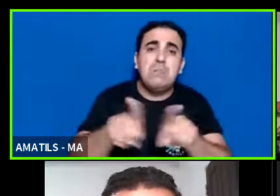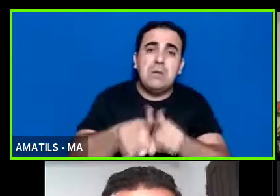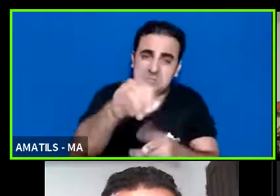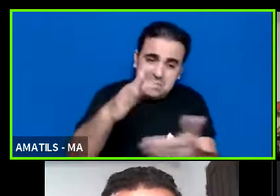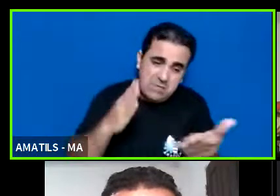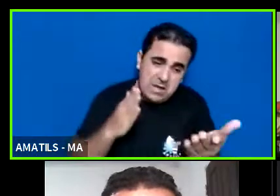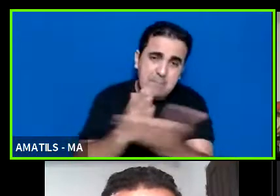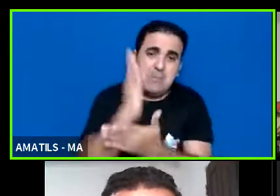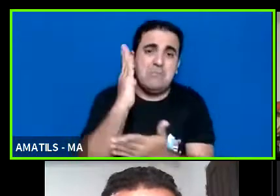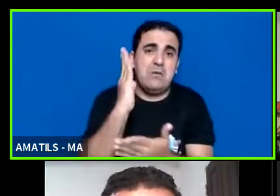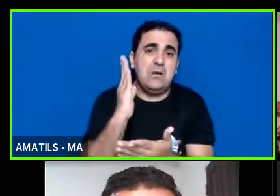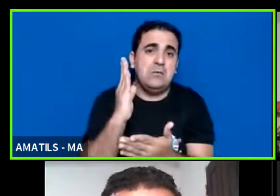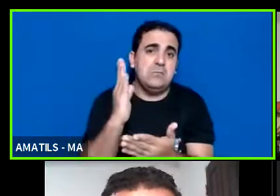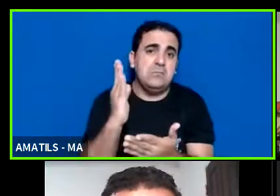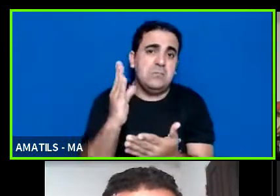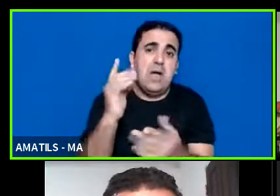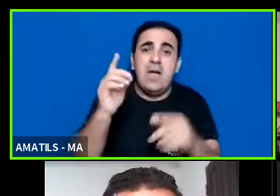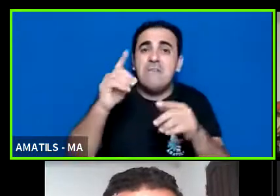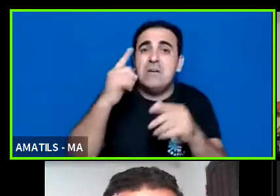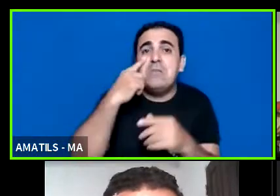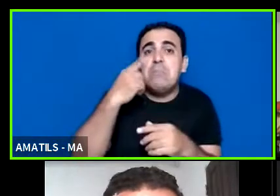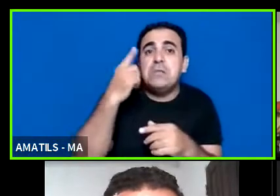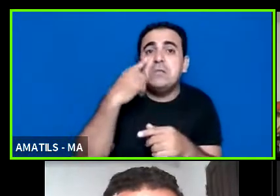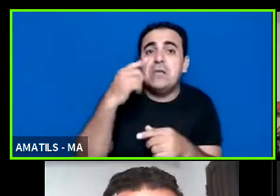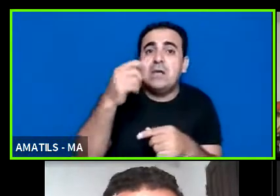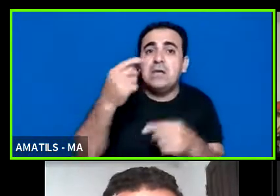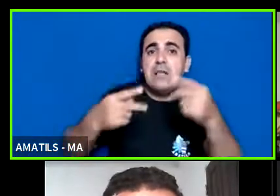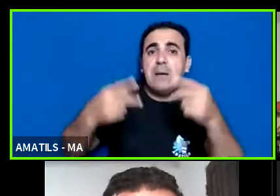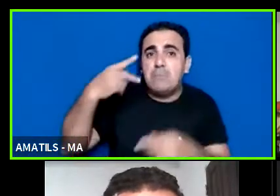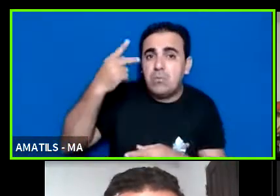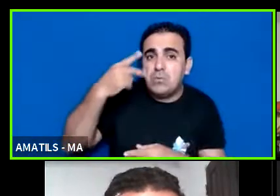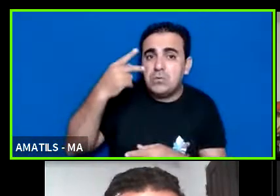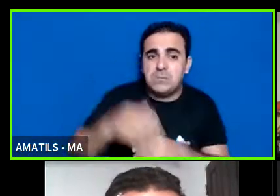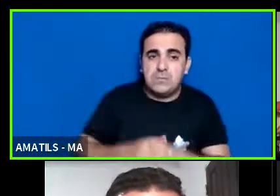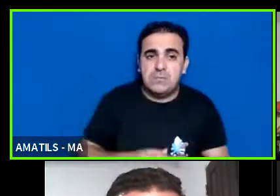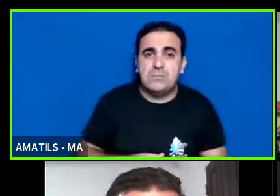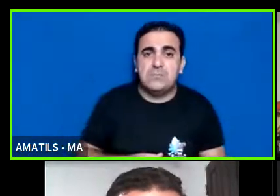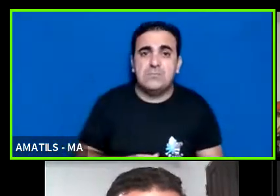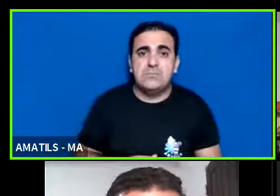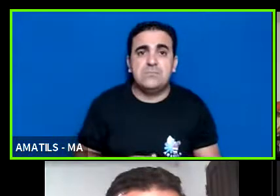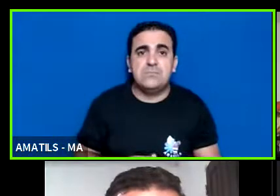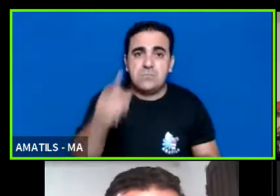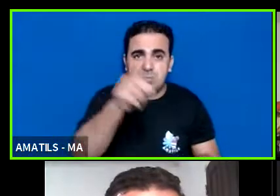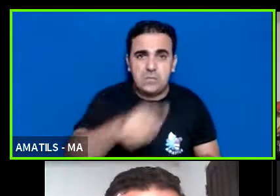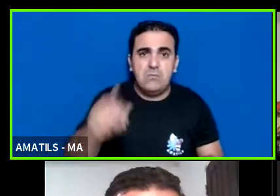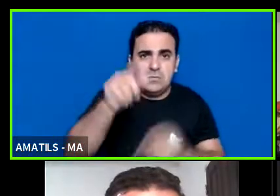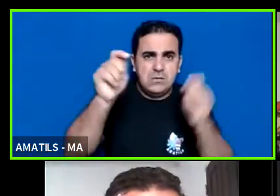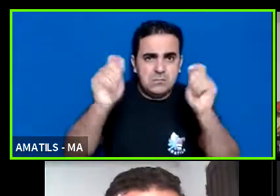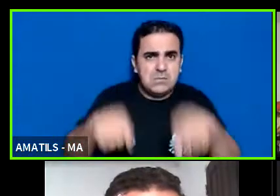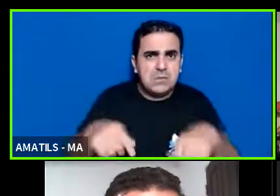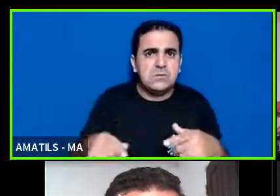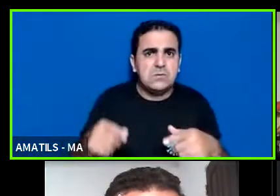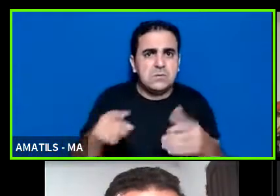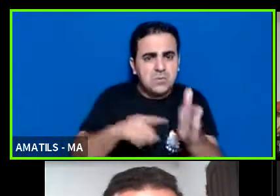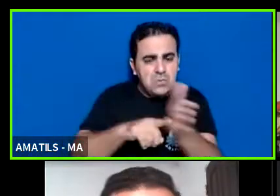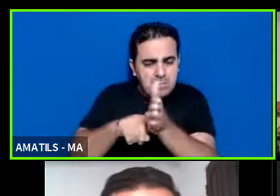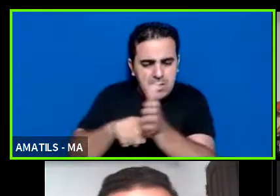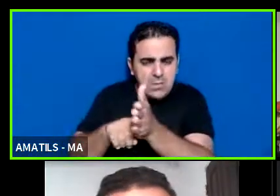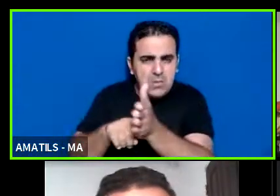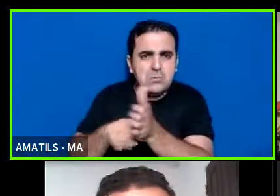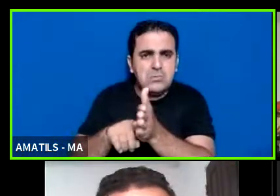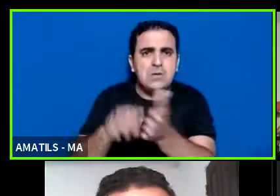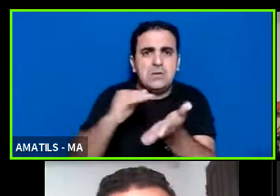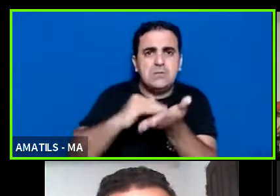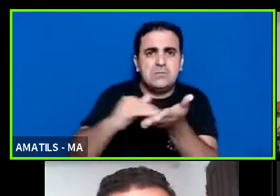tem né isso aí eu já não posso emitir qualquer opinião vocês precisam consultar aí a Secretaria de